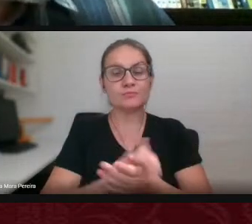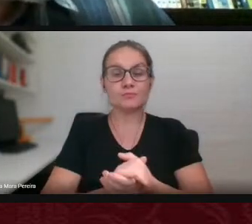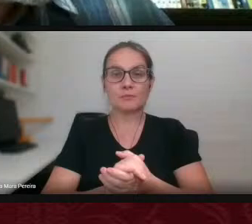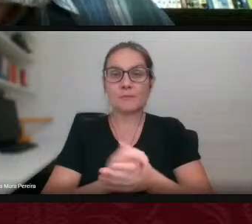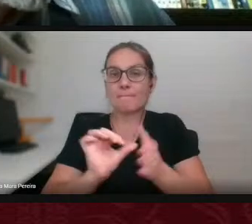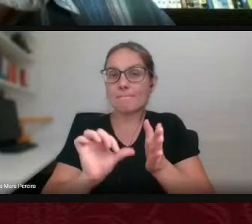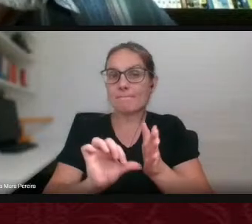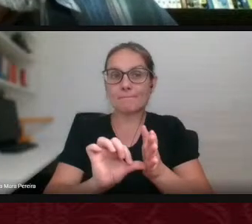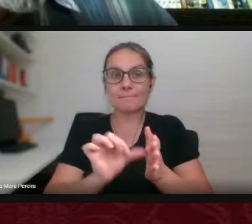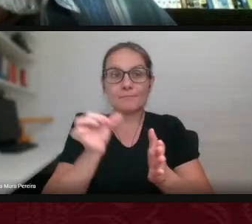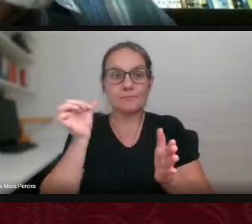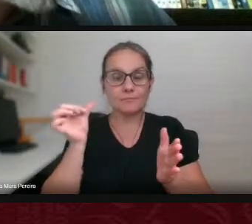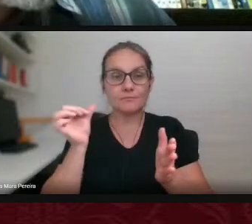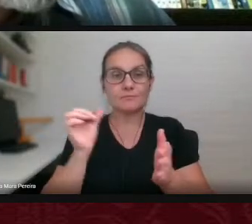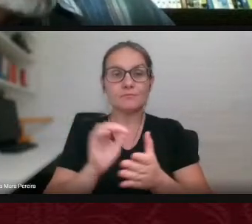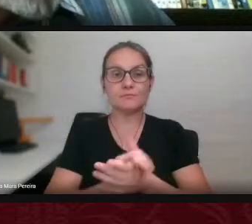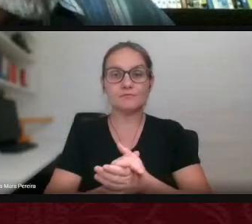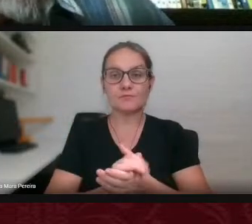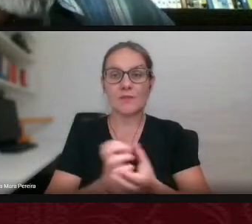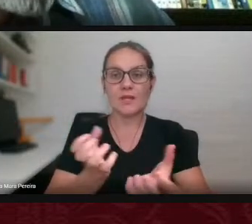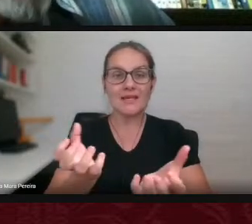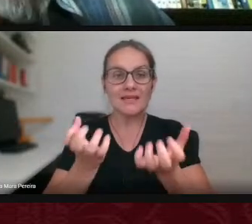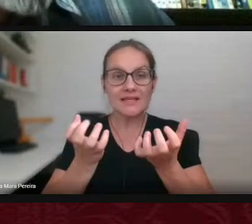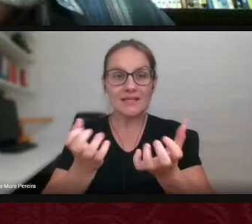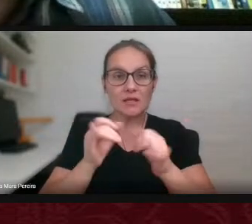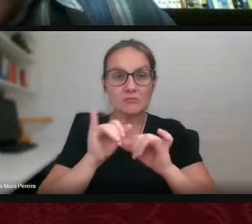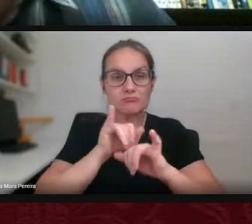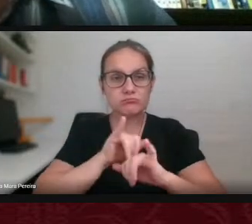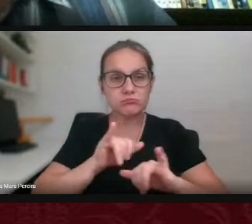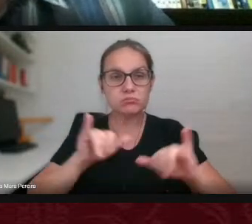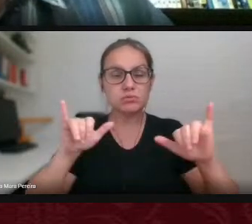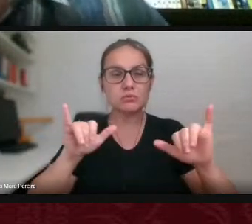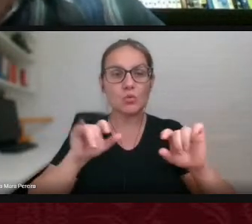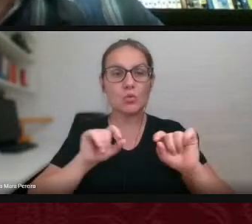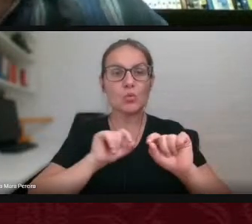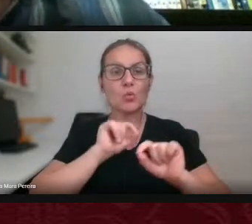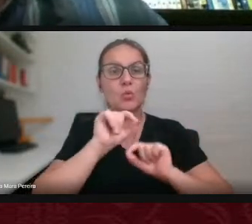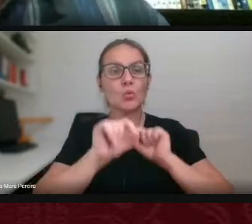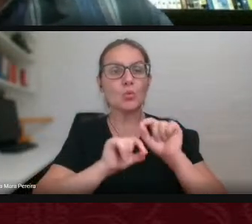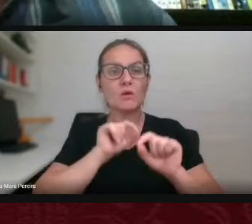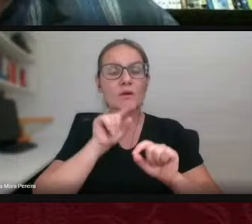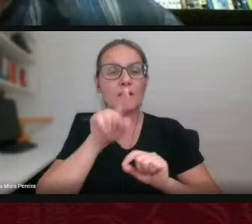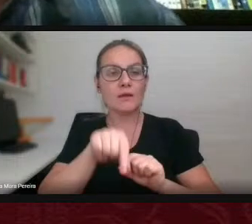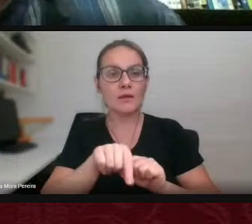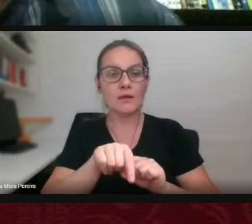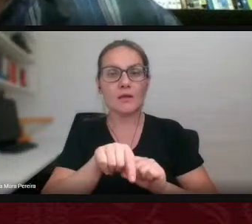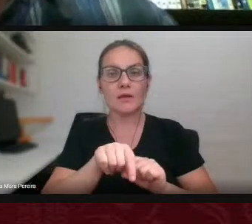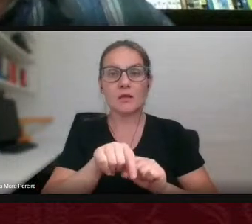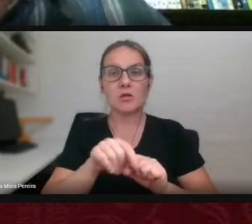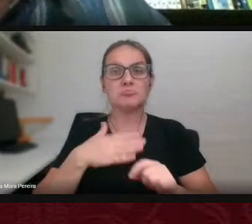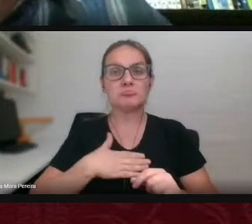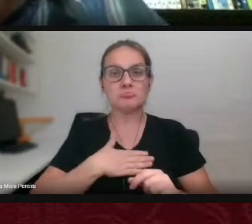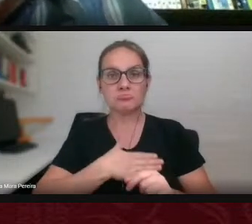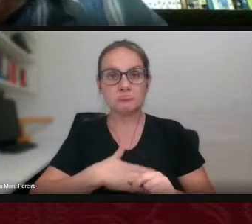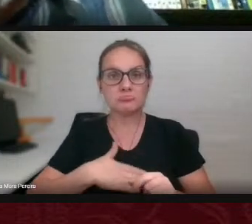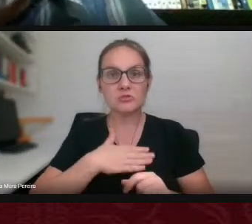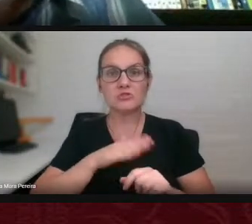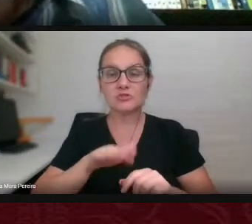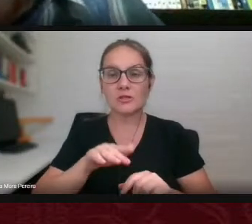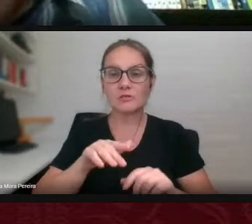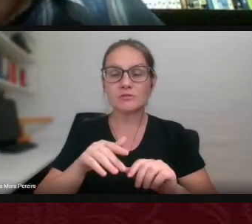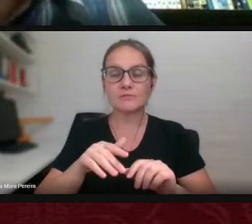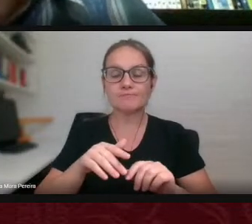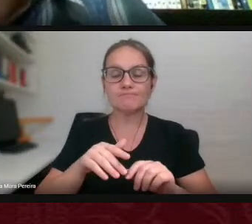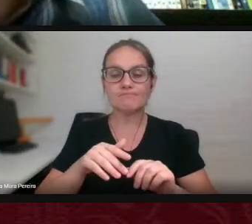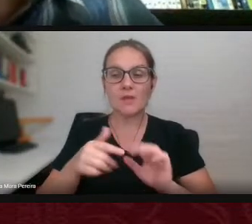primeiramente, quero de fato dizer, né? Que o que seria, né? Eu gostaria de dimensionar